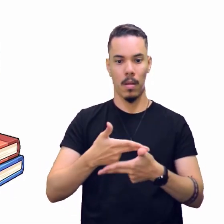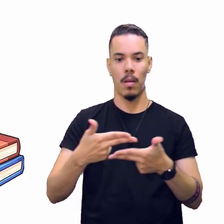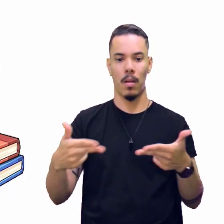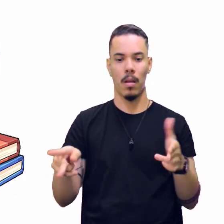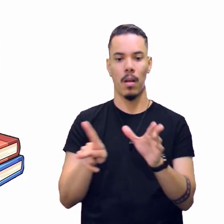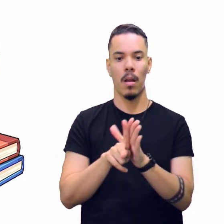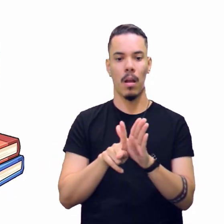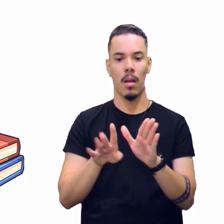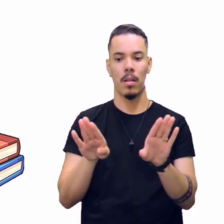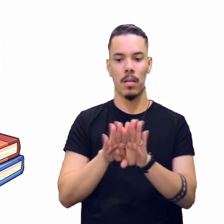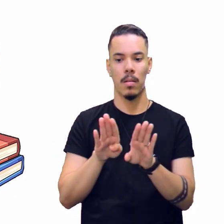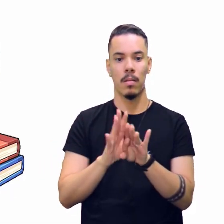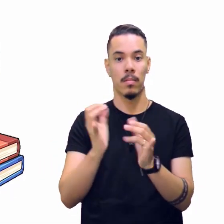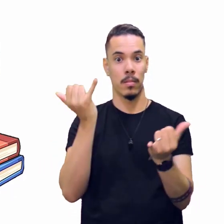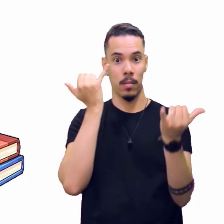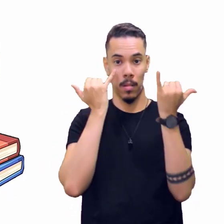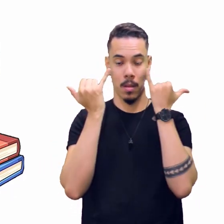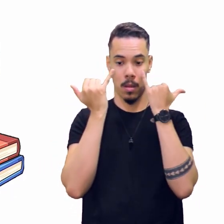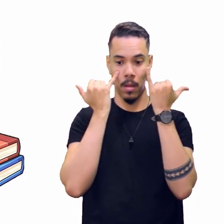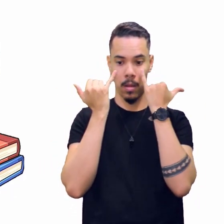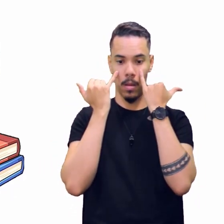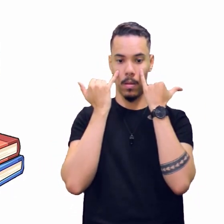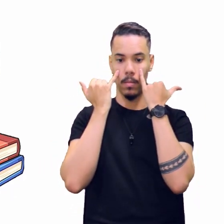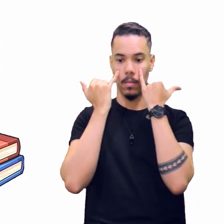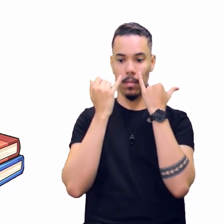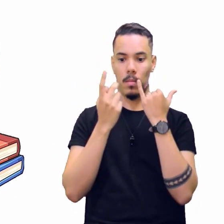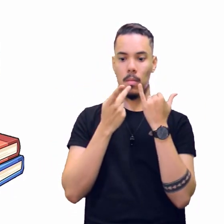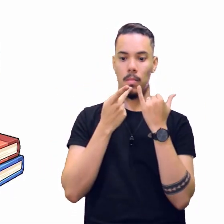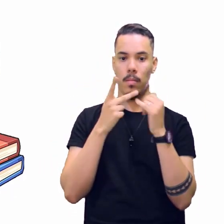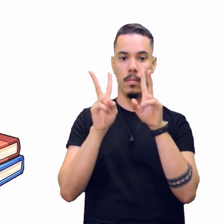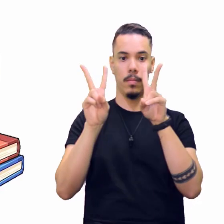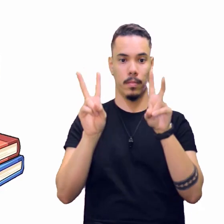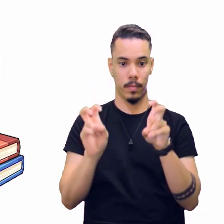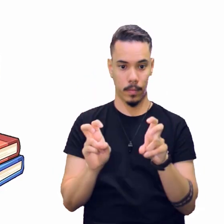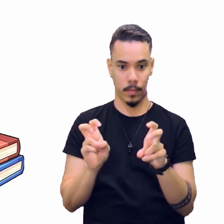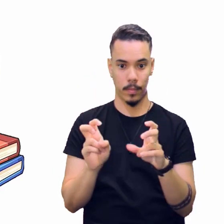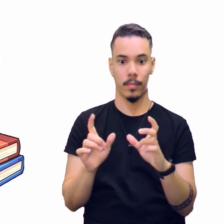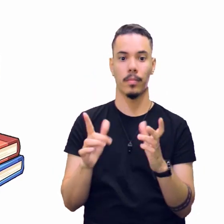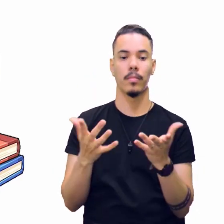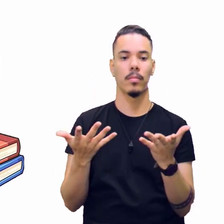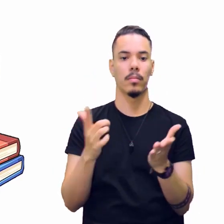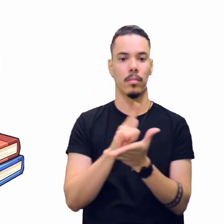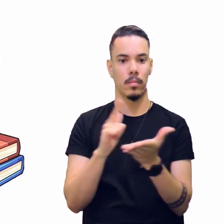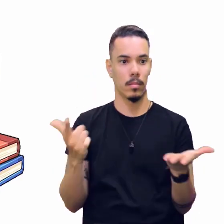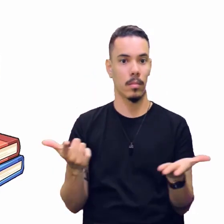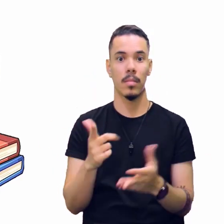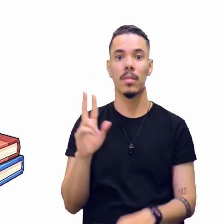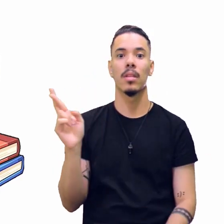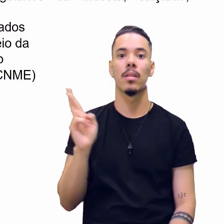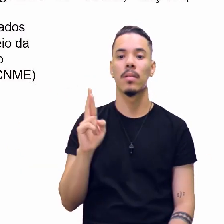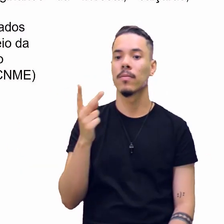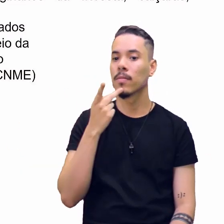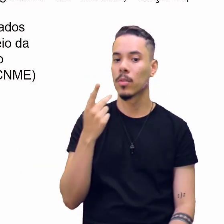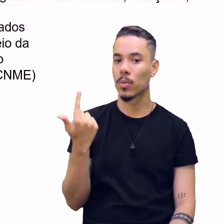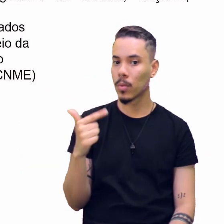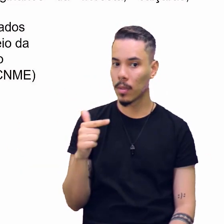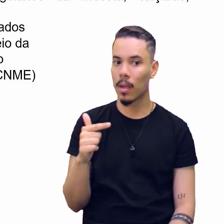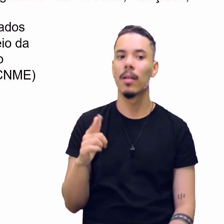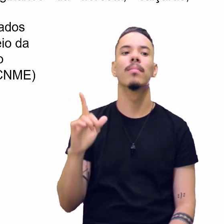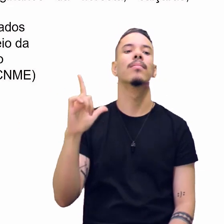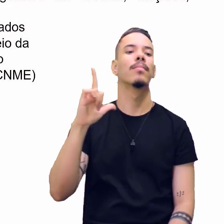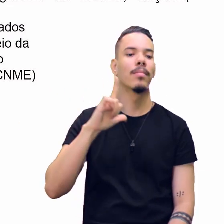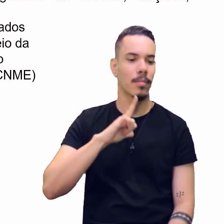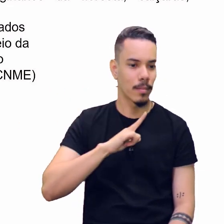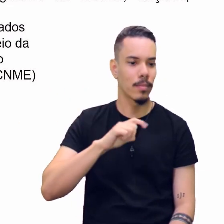informações. Falando em reportagem, quem disse também que não tem aqui, ó, olha